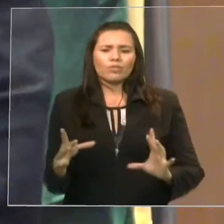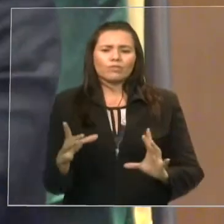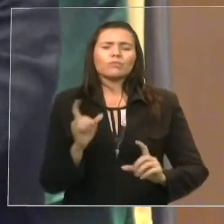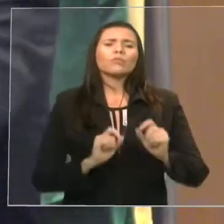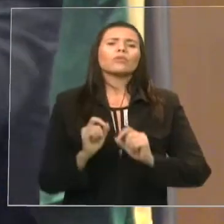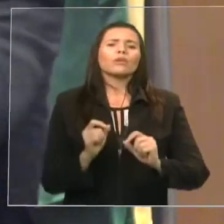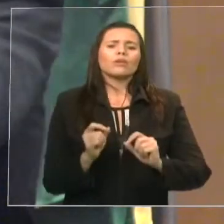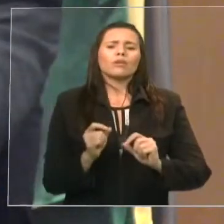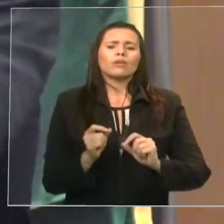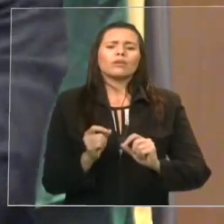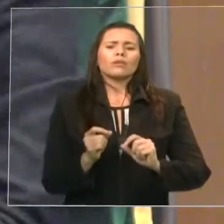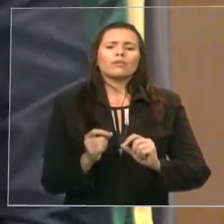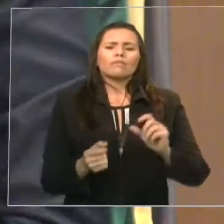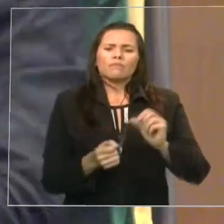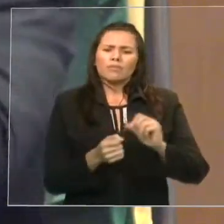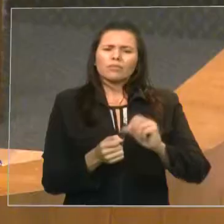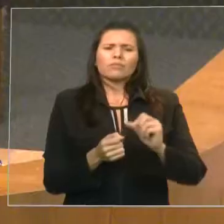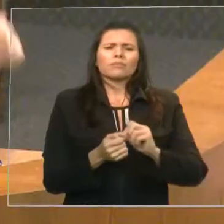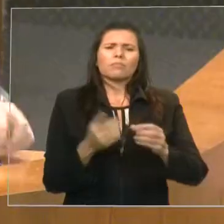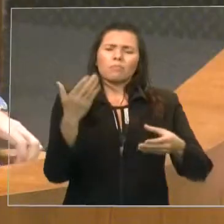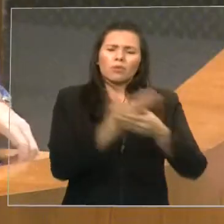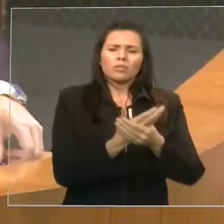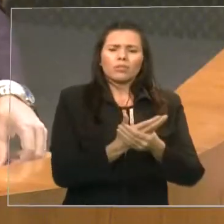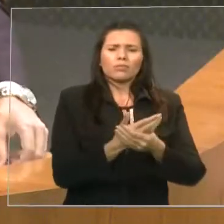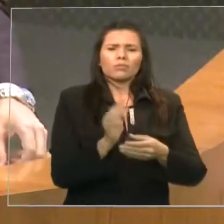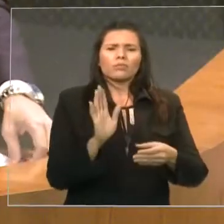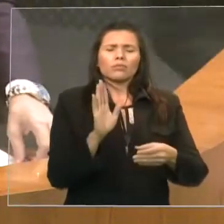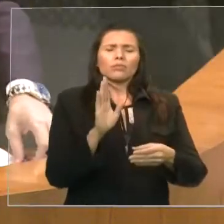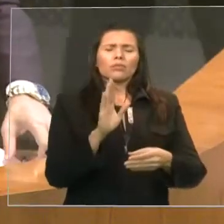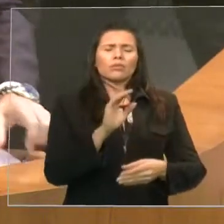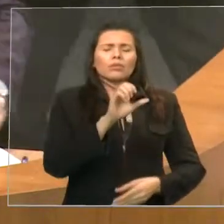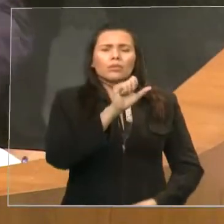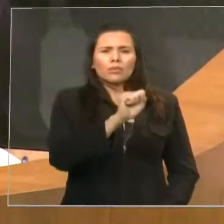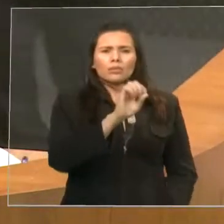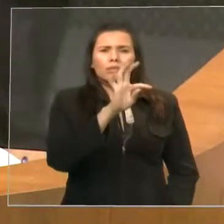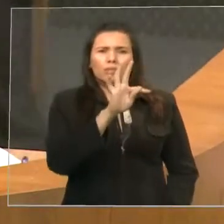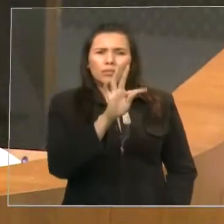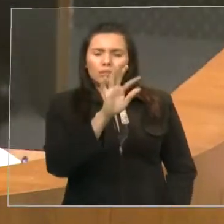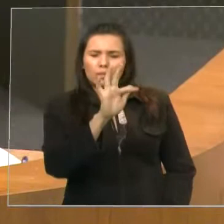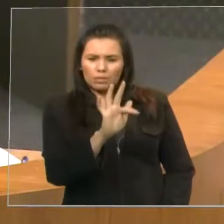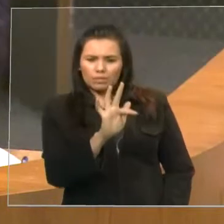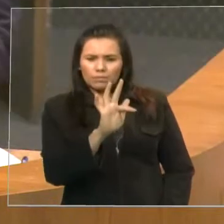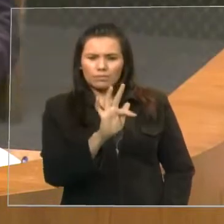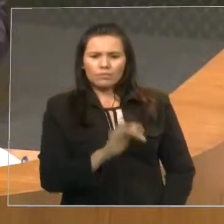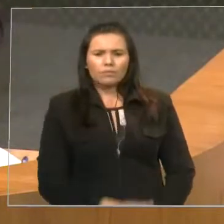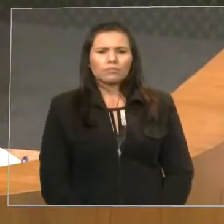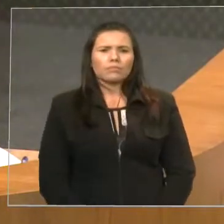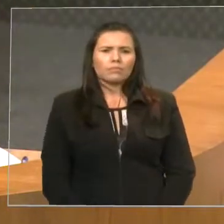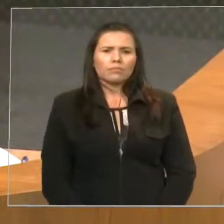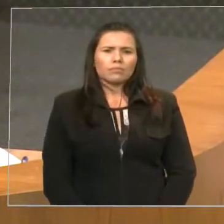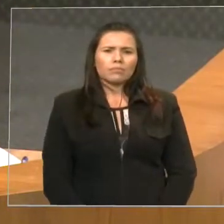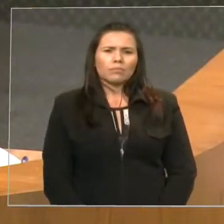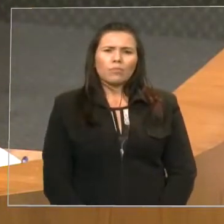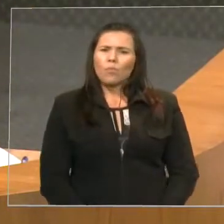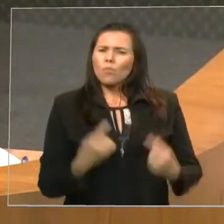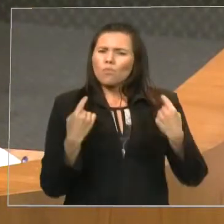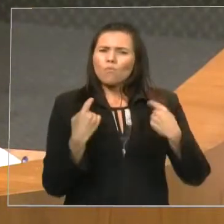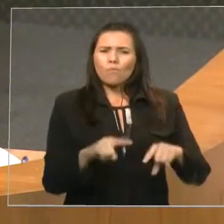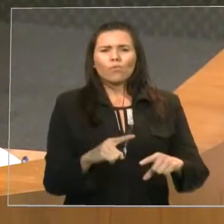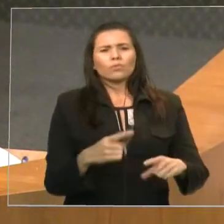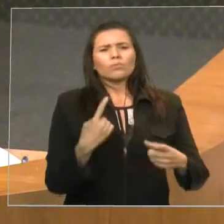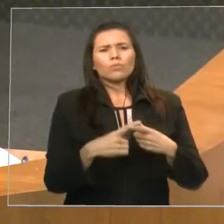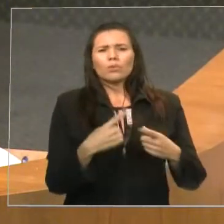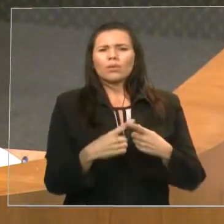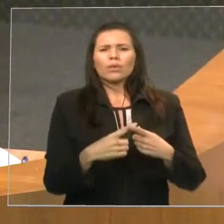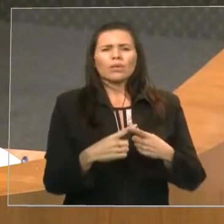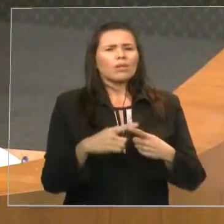entrar junto ao STF com o Madin, que é a ação direta de inconstitucionalidade. Vamos fazer essa